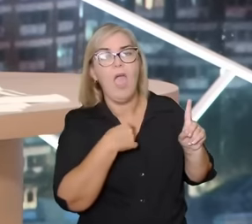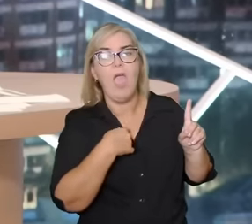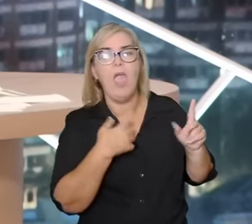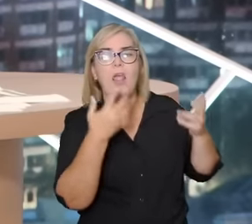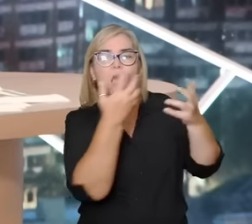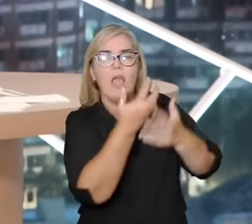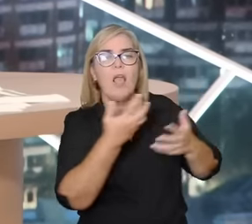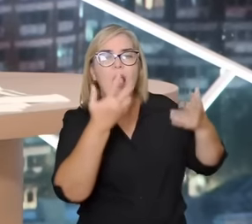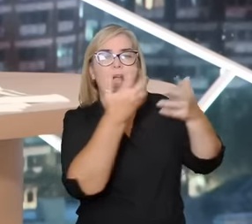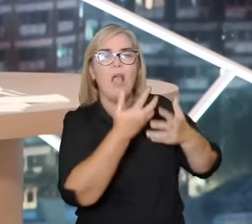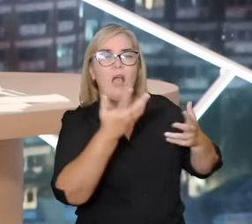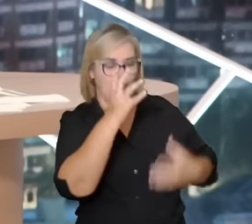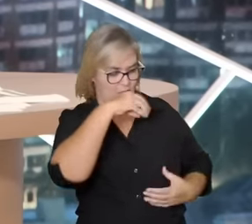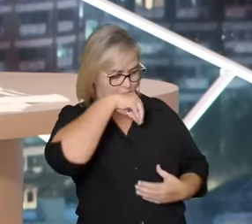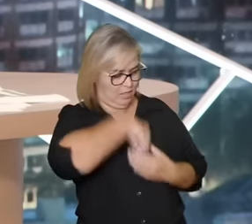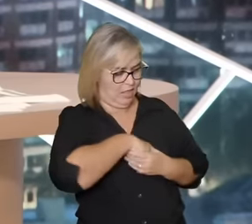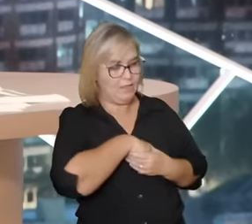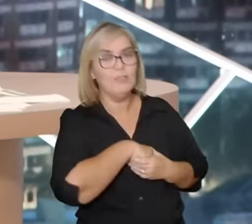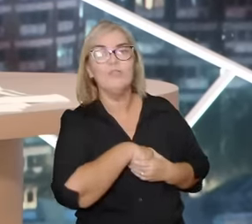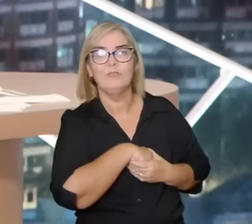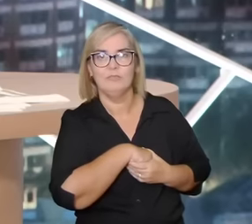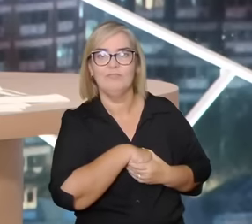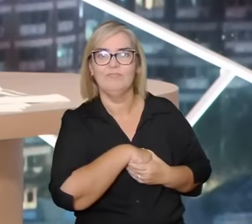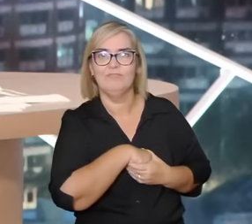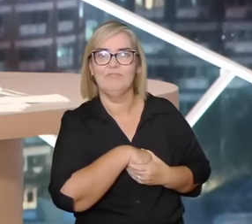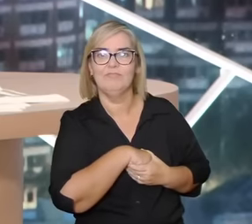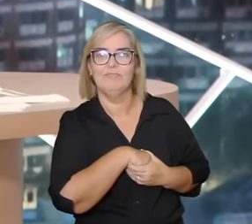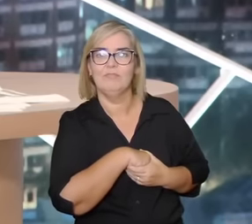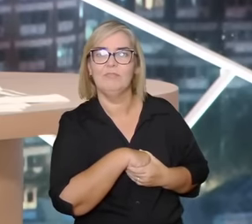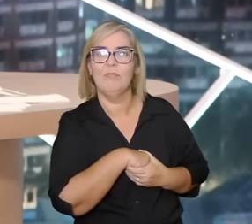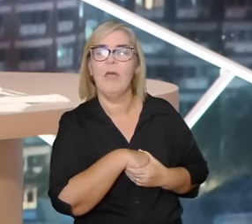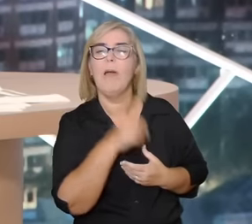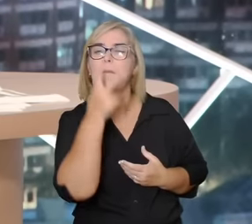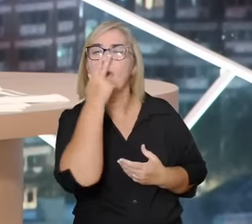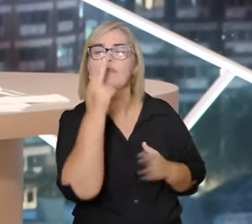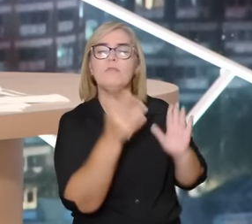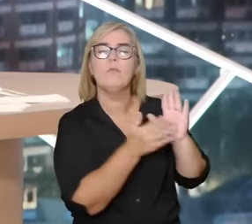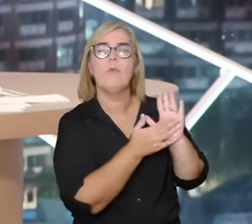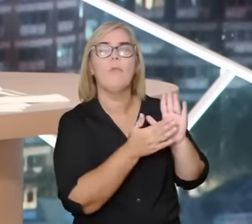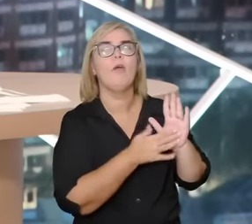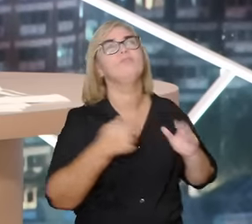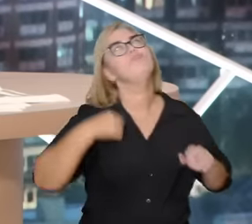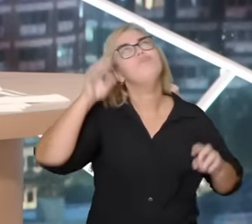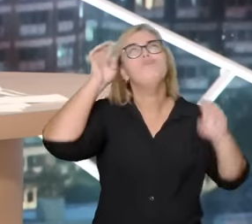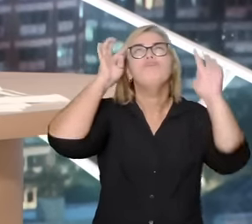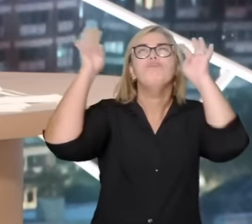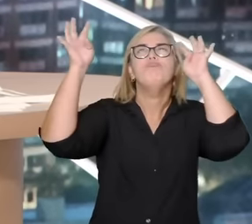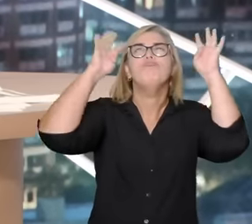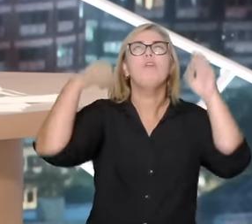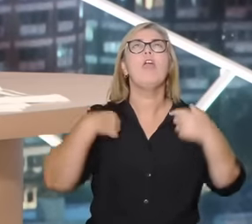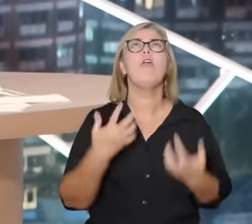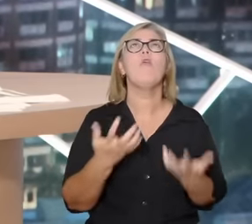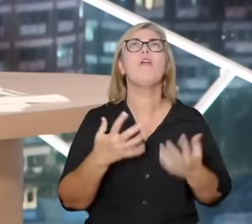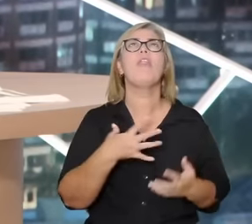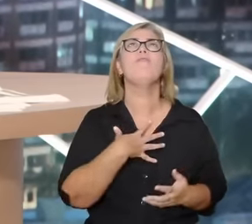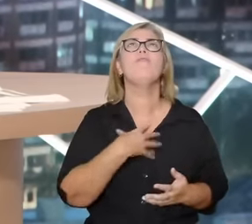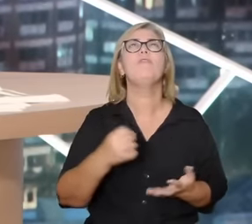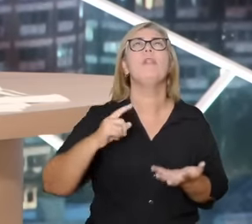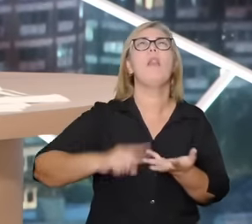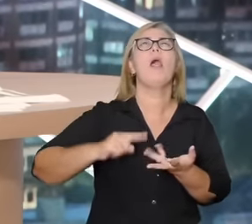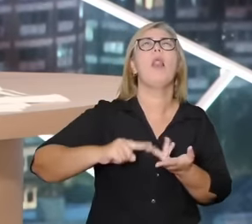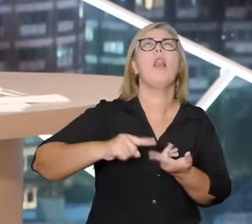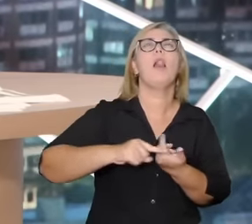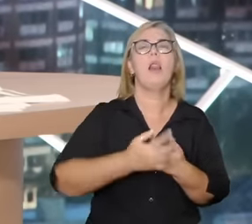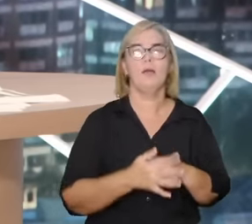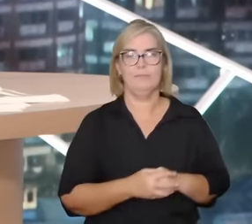canção canta aquele ritmo é um propósito é uma forma de contribuir na interação com os outros se a gente